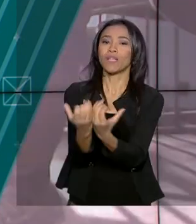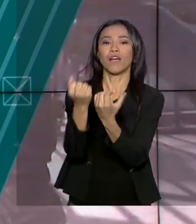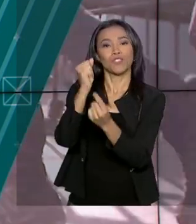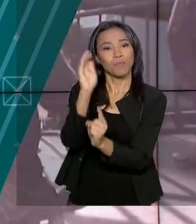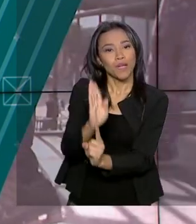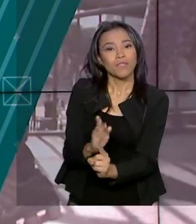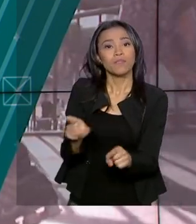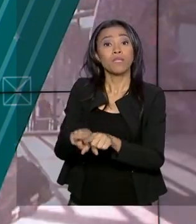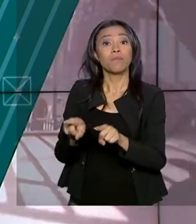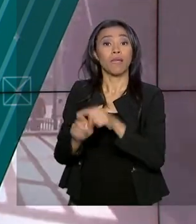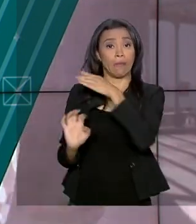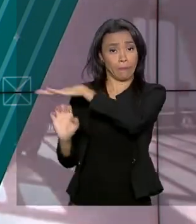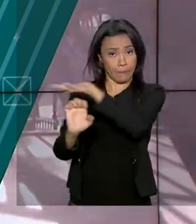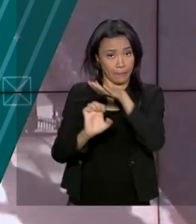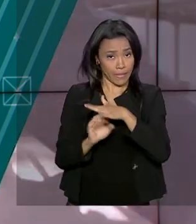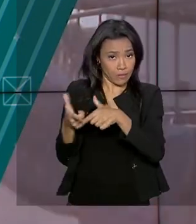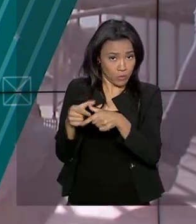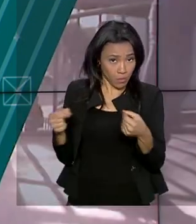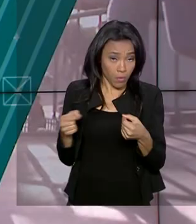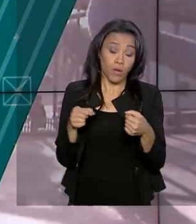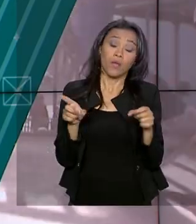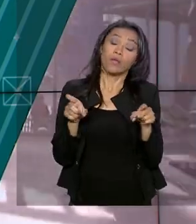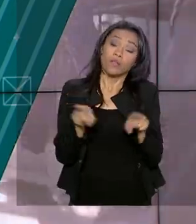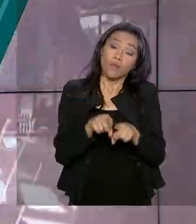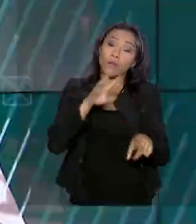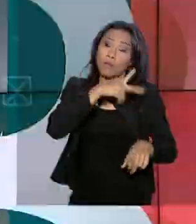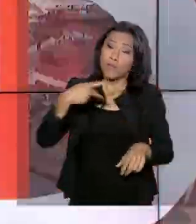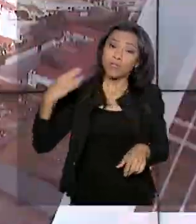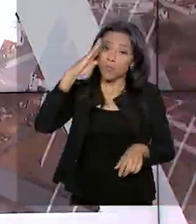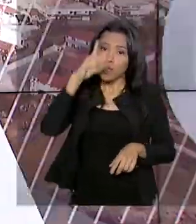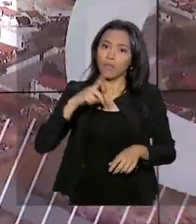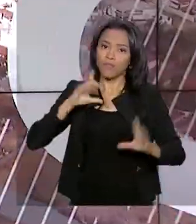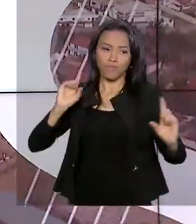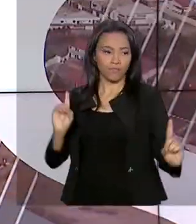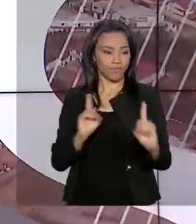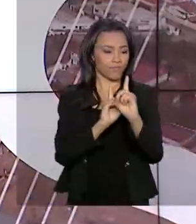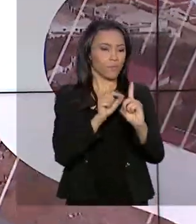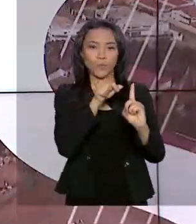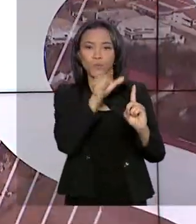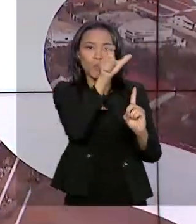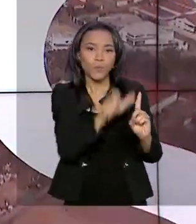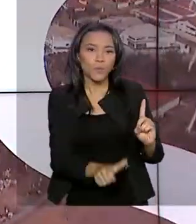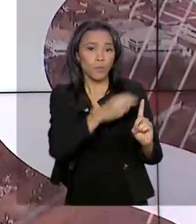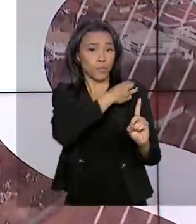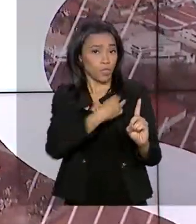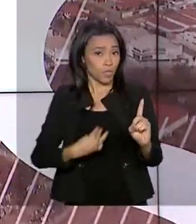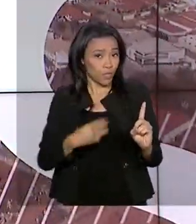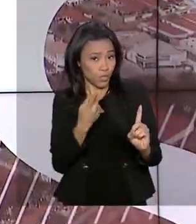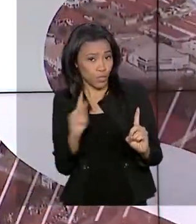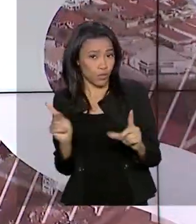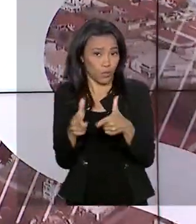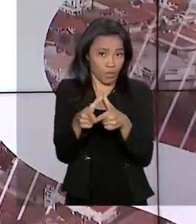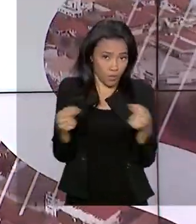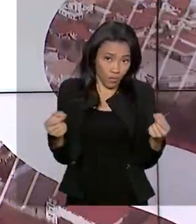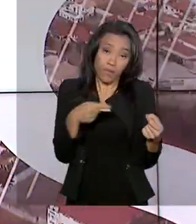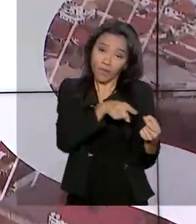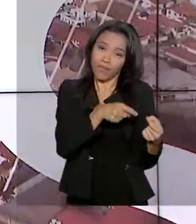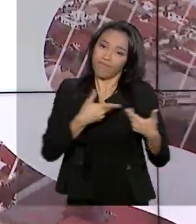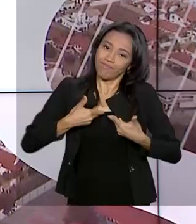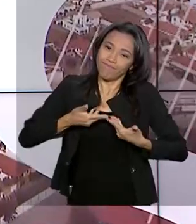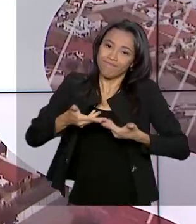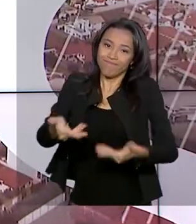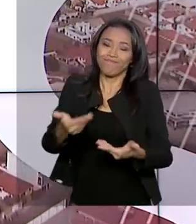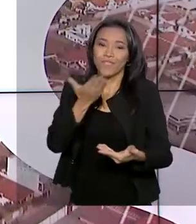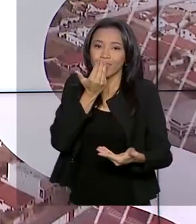empresários japoneses. Bolsonaro também se reuniu com o primeiro-ministro japonês Shinzo Abe e participou de um jantar oferecido por ele.